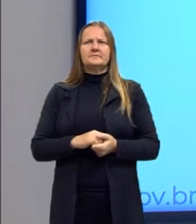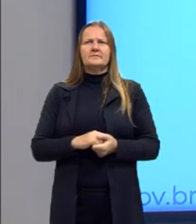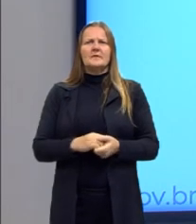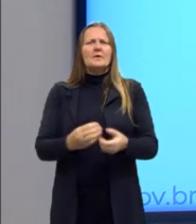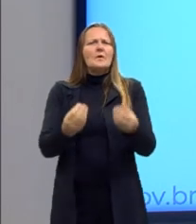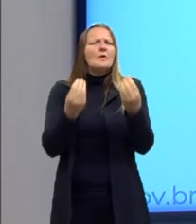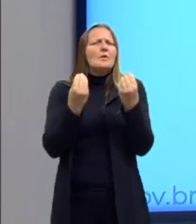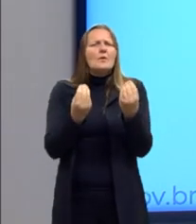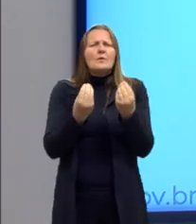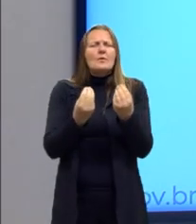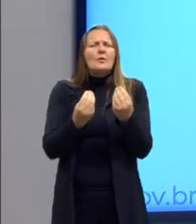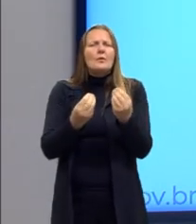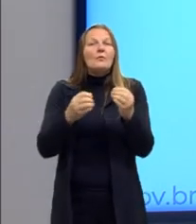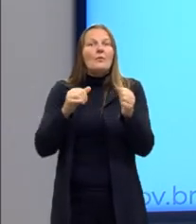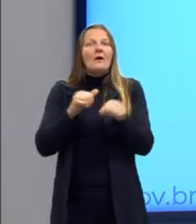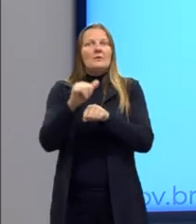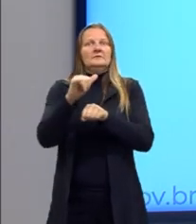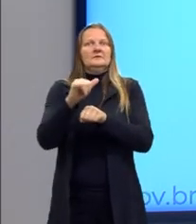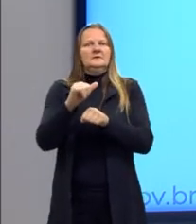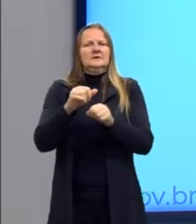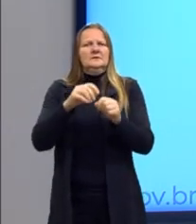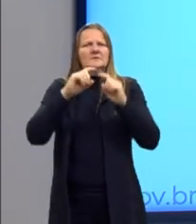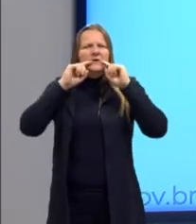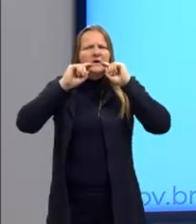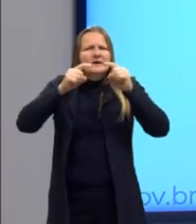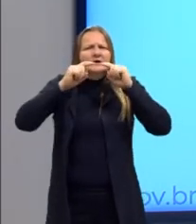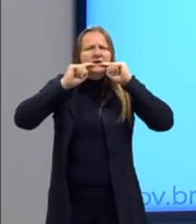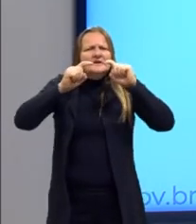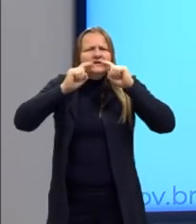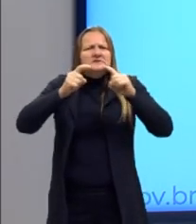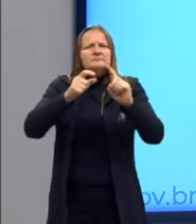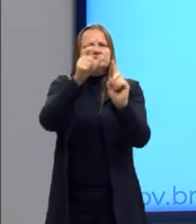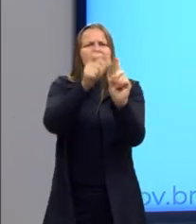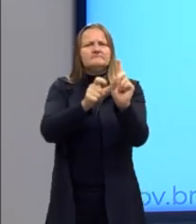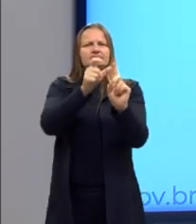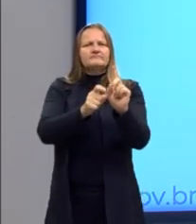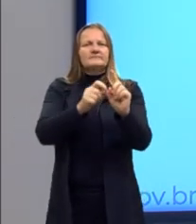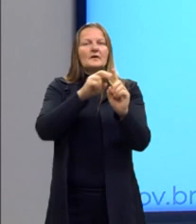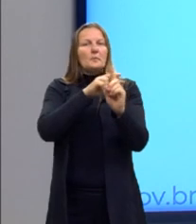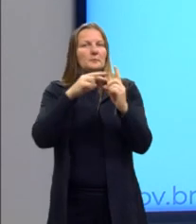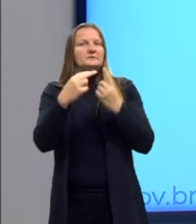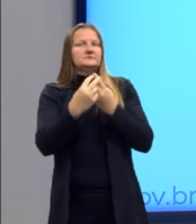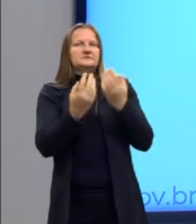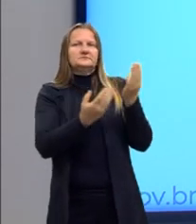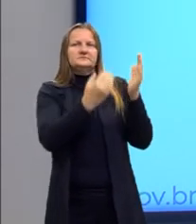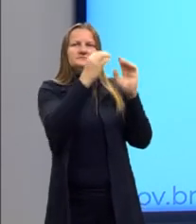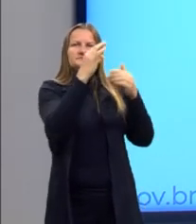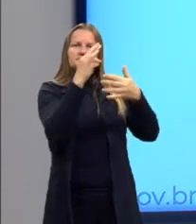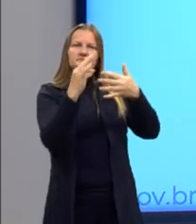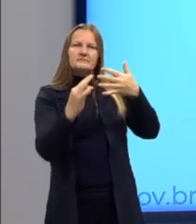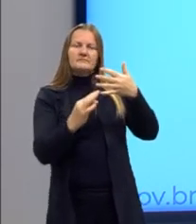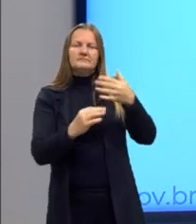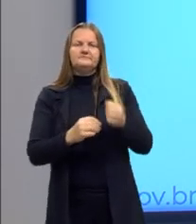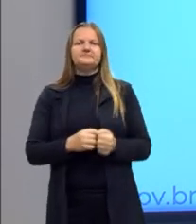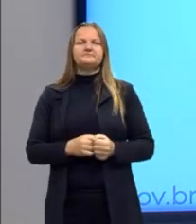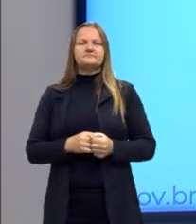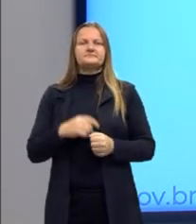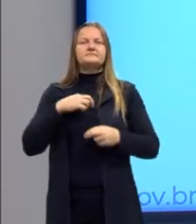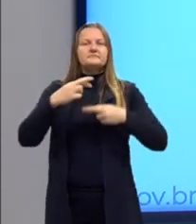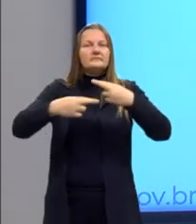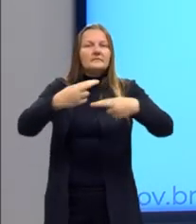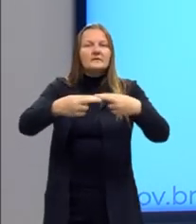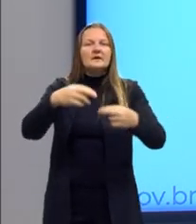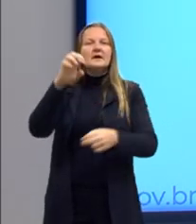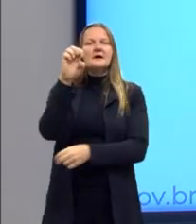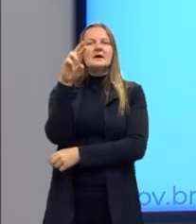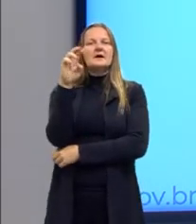Como ocorrem as críticas à metafísica? Então aqui estão algumas perspectivas, né? Vem o Renascimento, e aí o